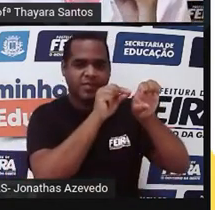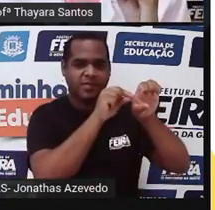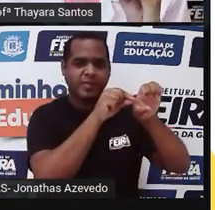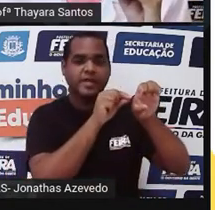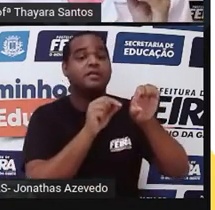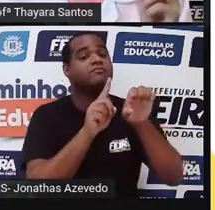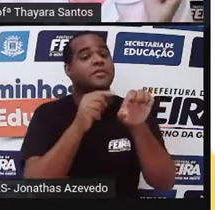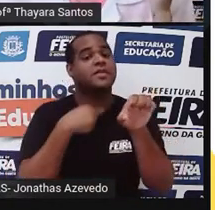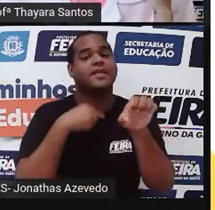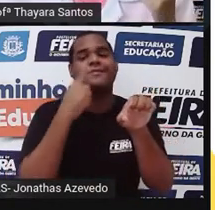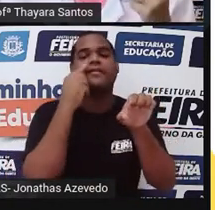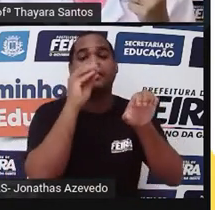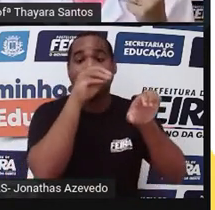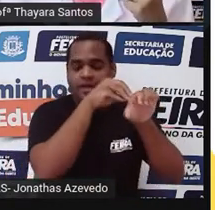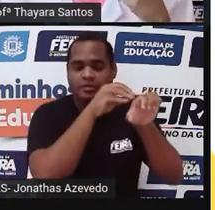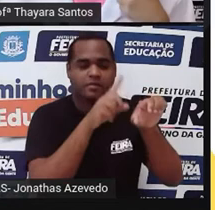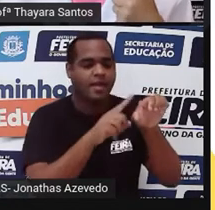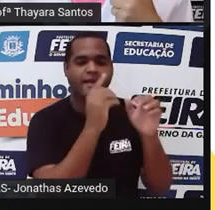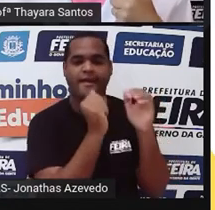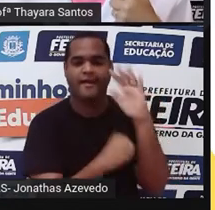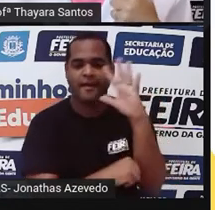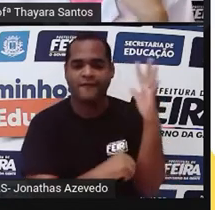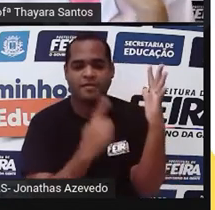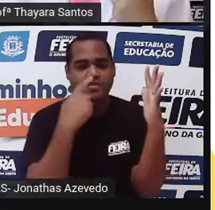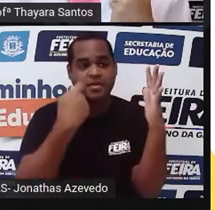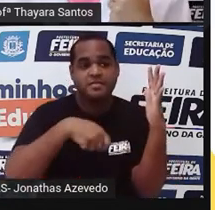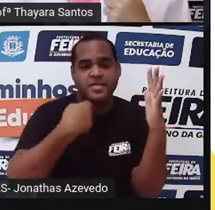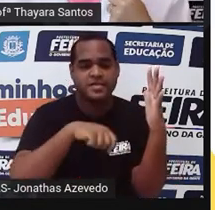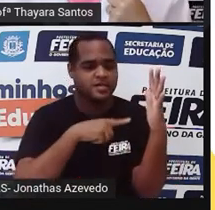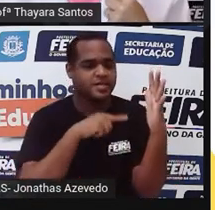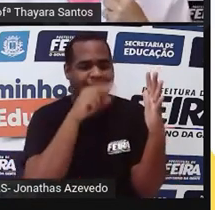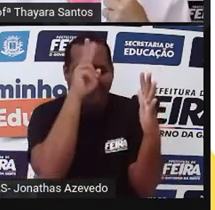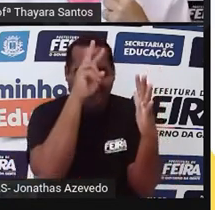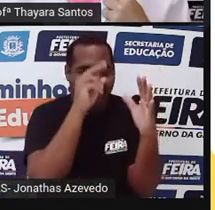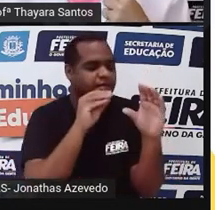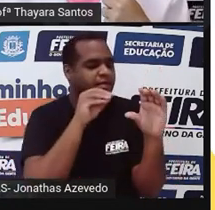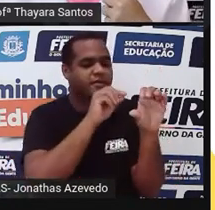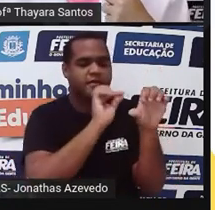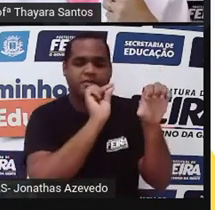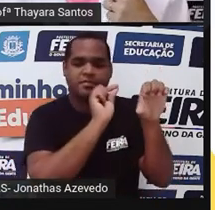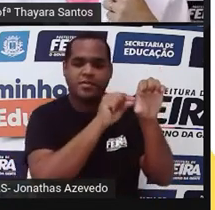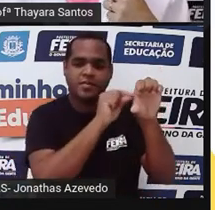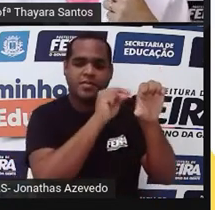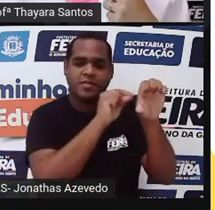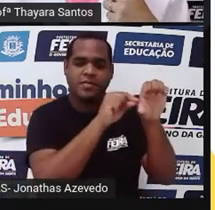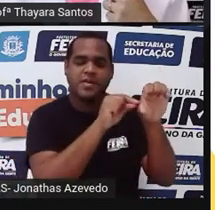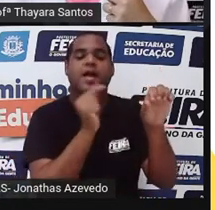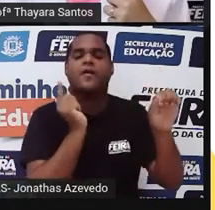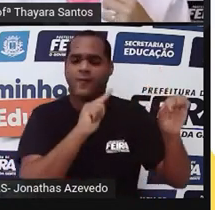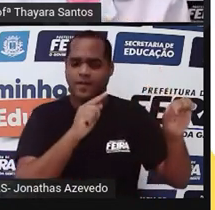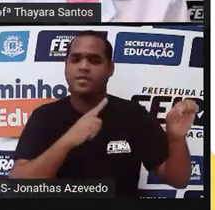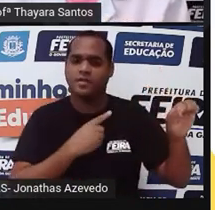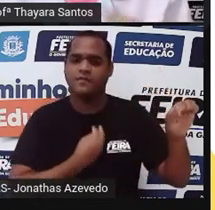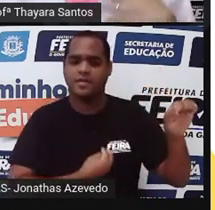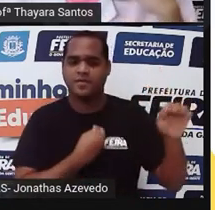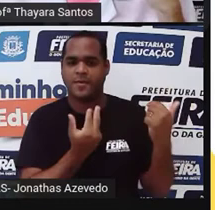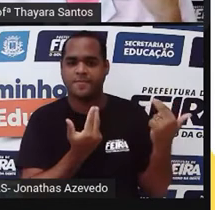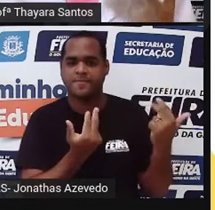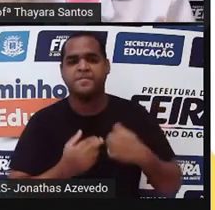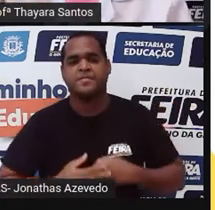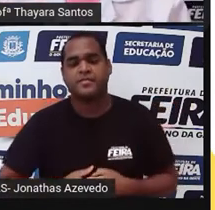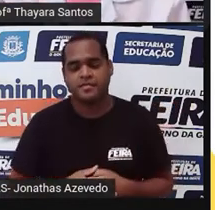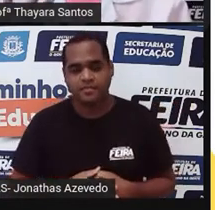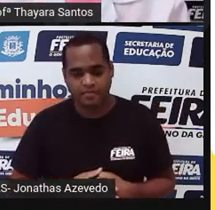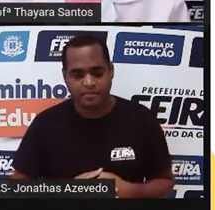dos troncos da árvore. Ele precisa de um bico mais comprido e um bico forte também certeiro. Então, é um bico desse jeito. Então,